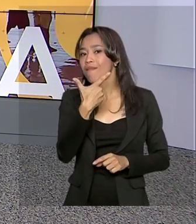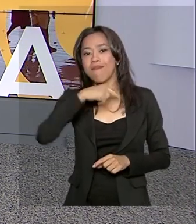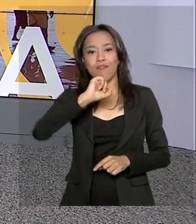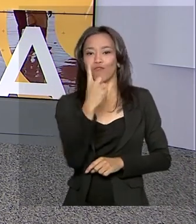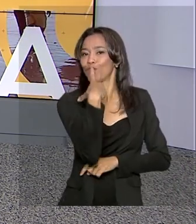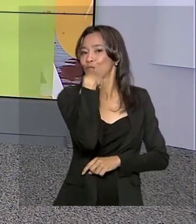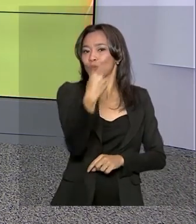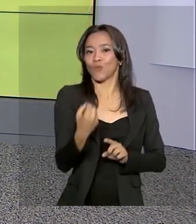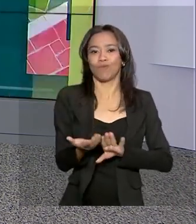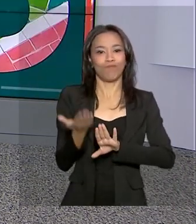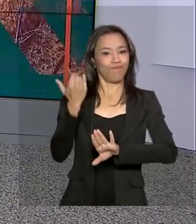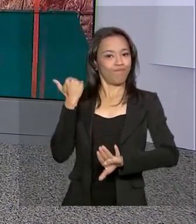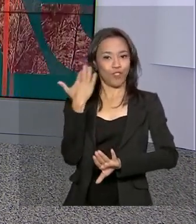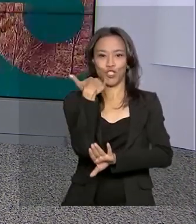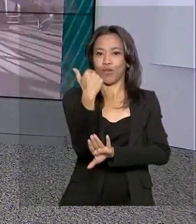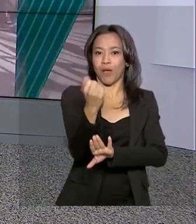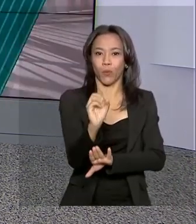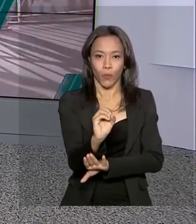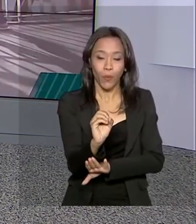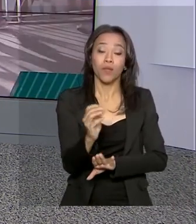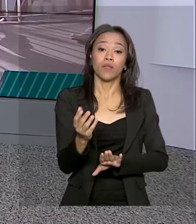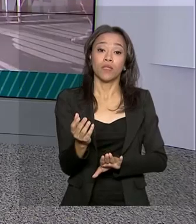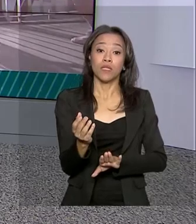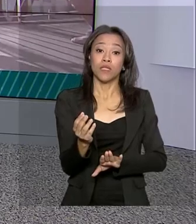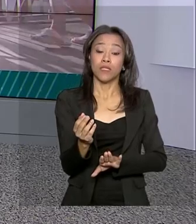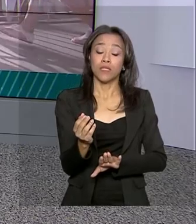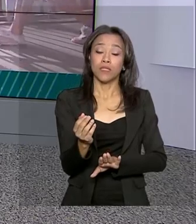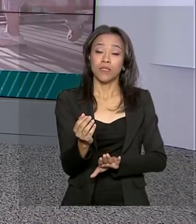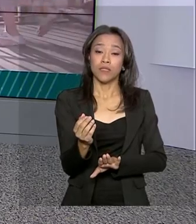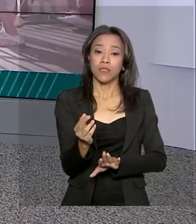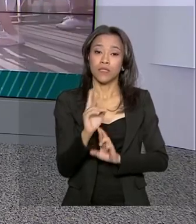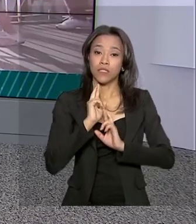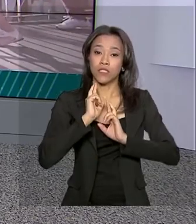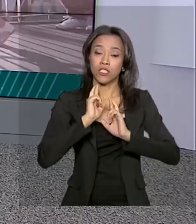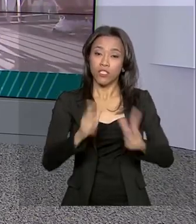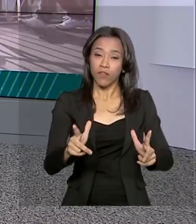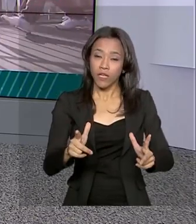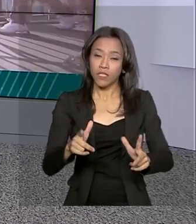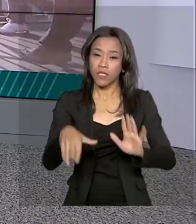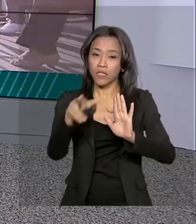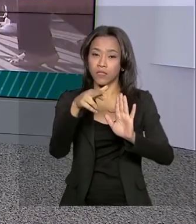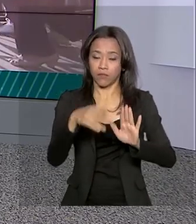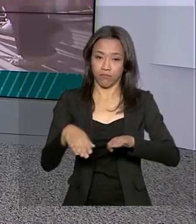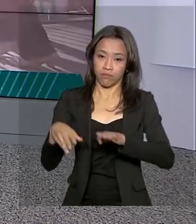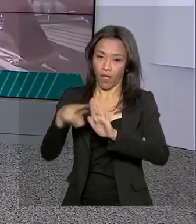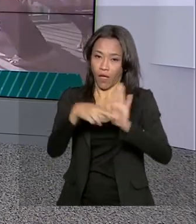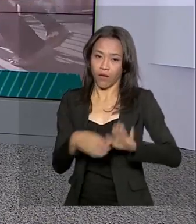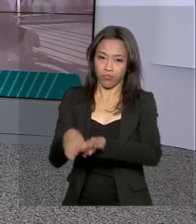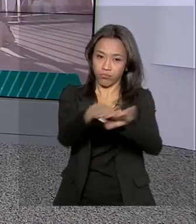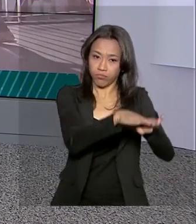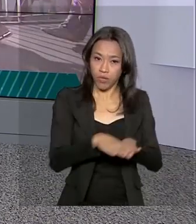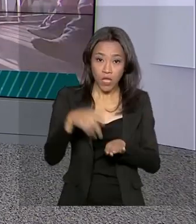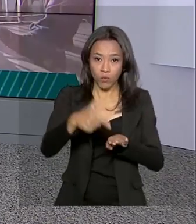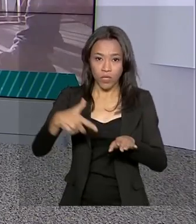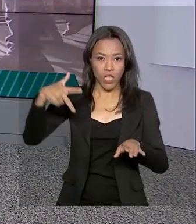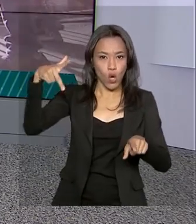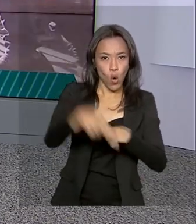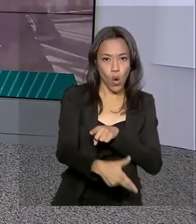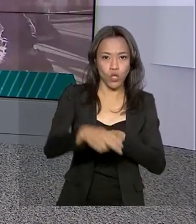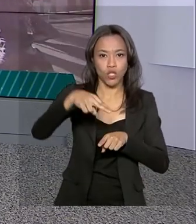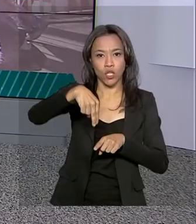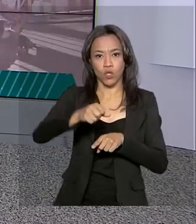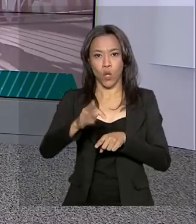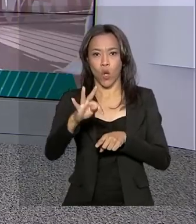nas chamadas anteriores. Diferente do processo regular, nesta etapa, não há nota de corte e a